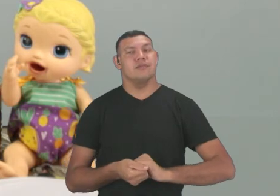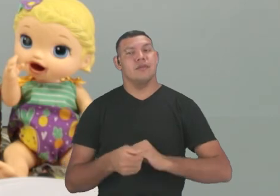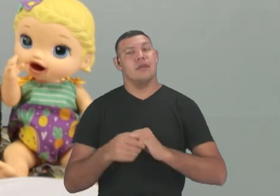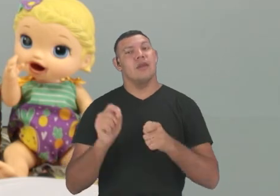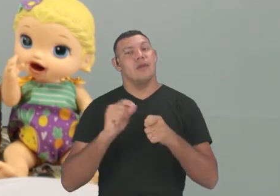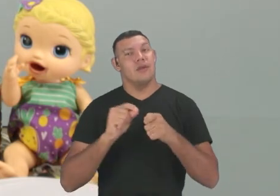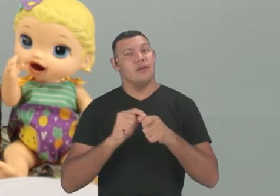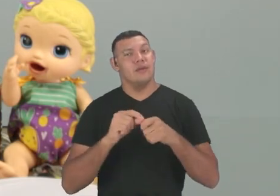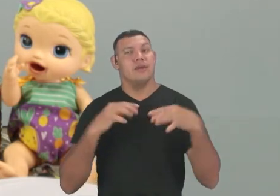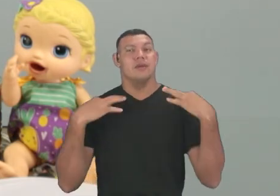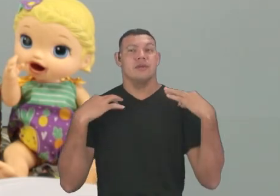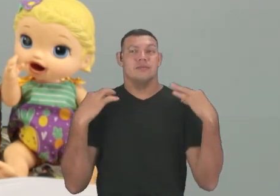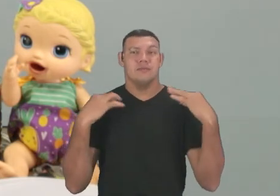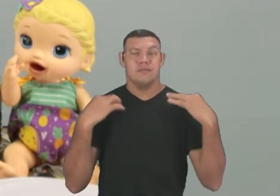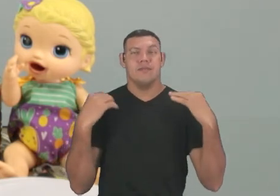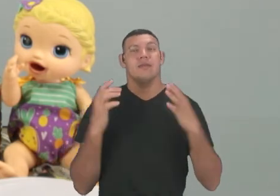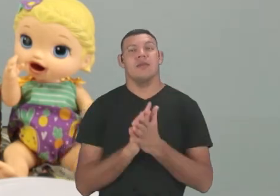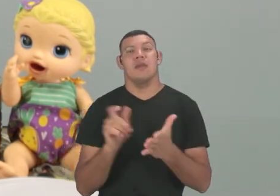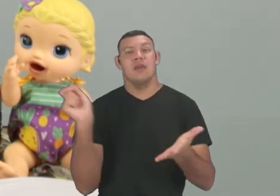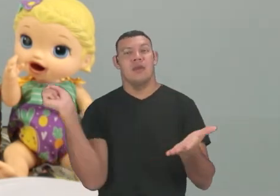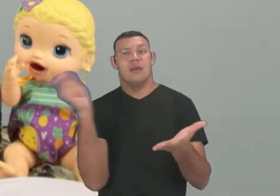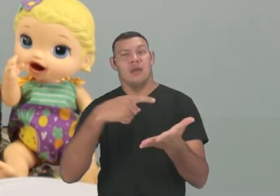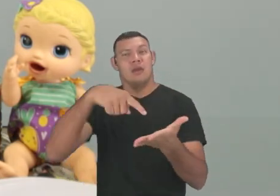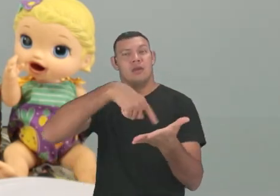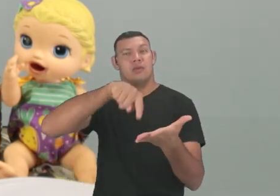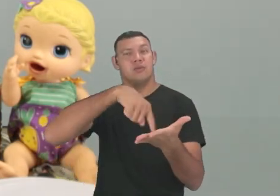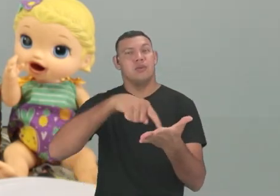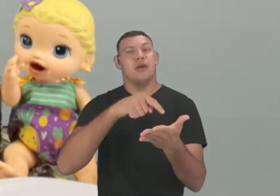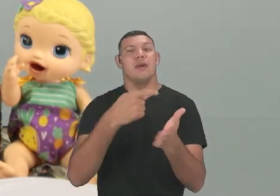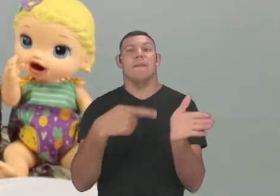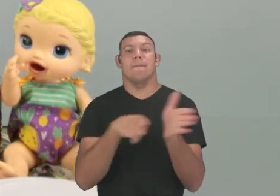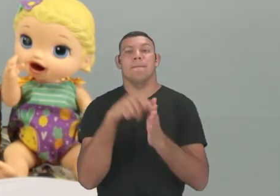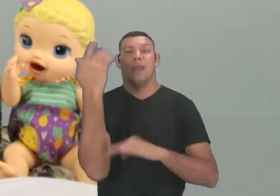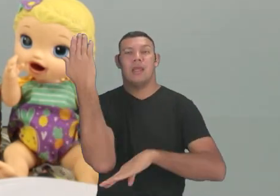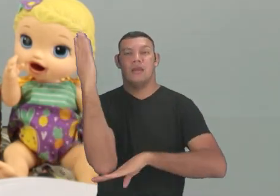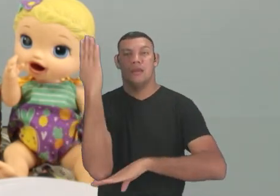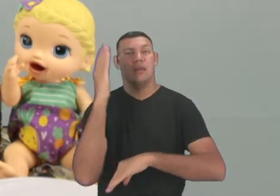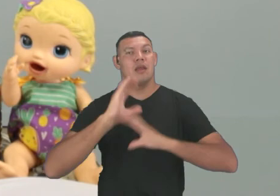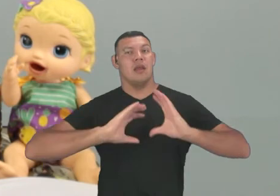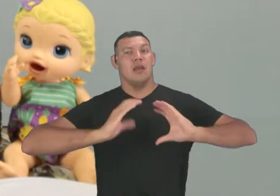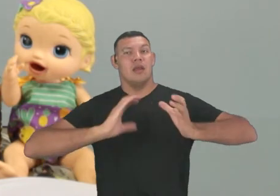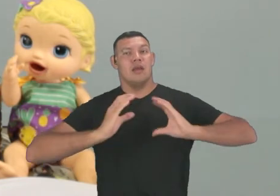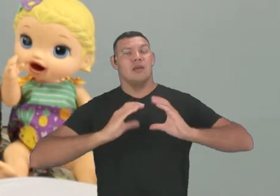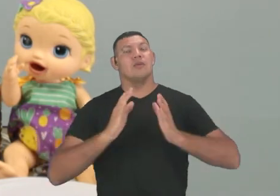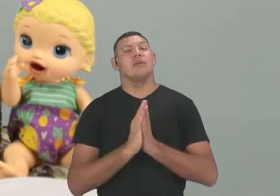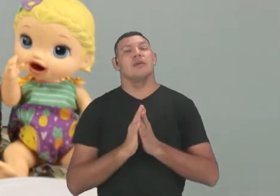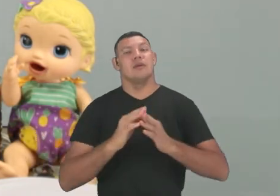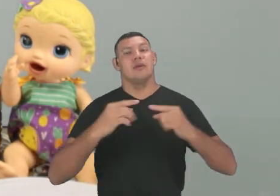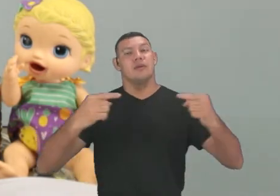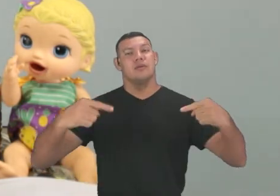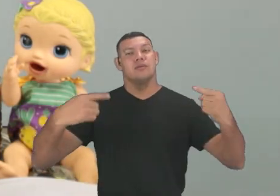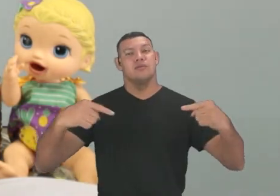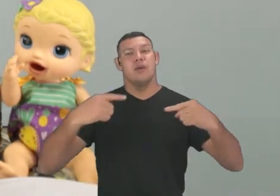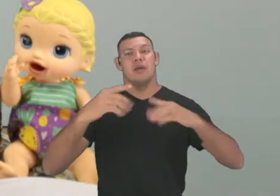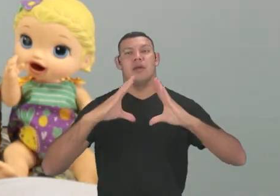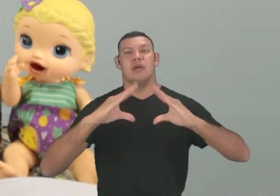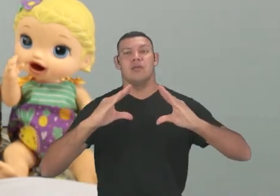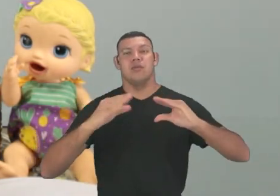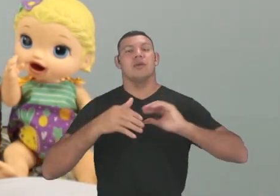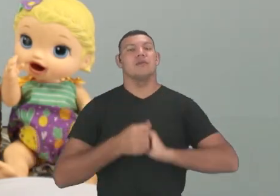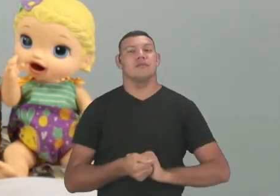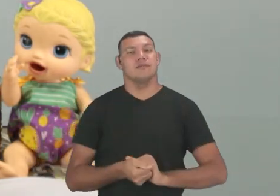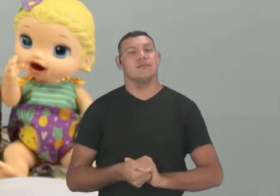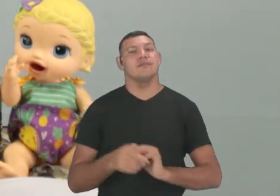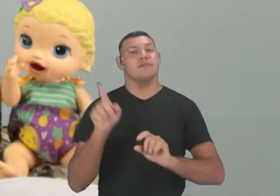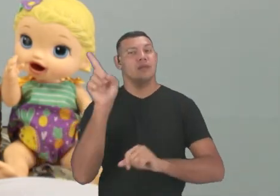pano. O pião é feito de madeira. E a bola é feita de borracha. Então vamos marcar um X no